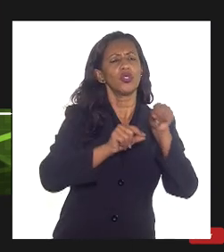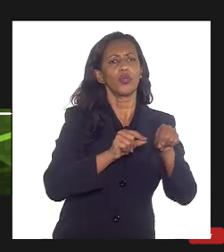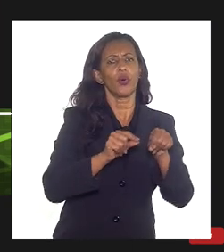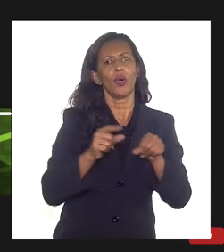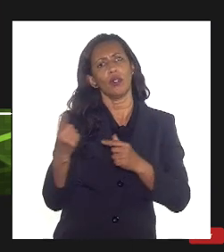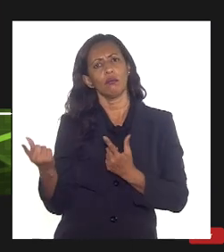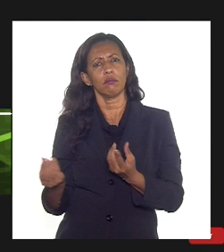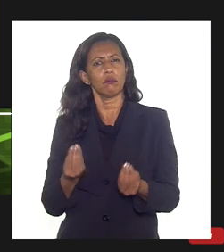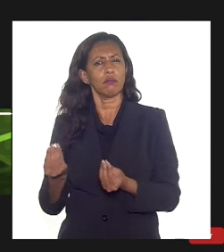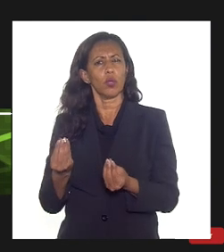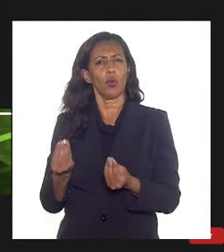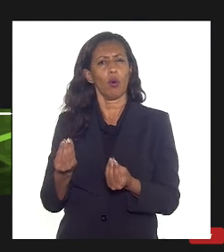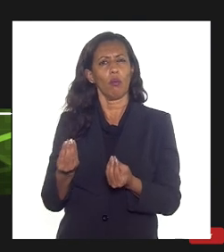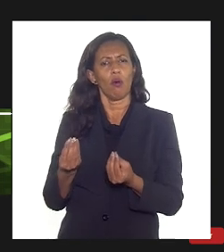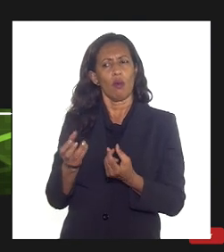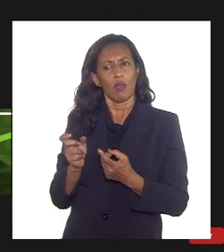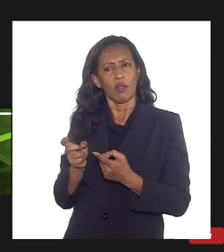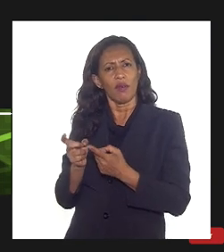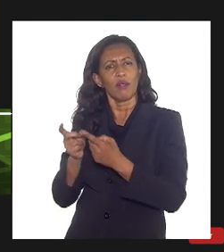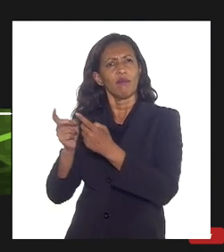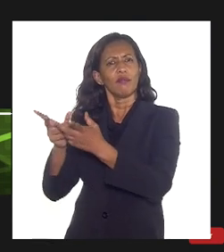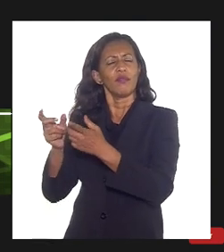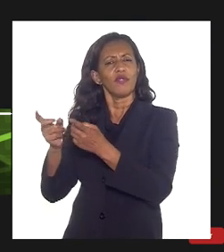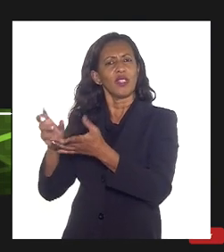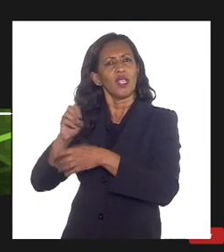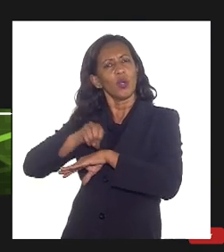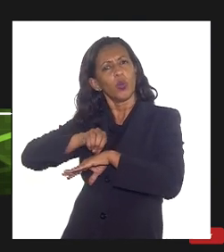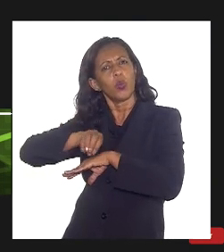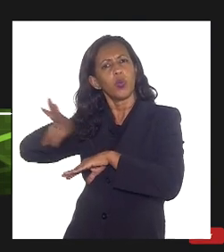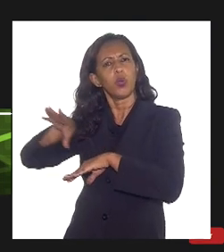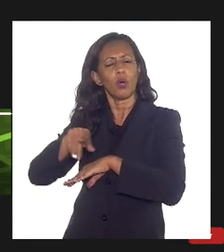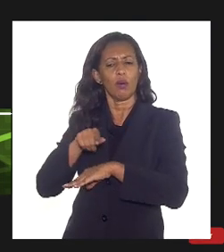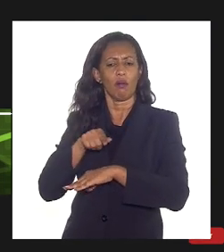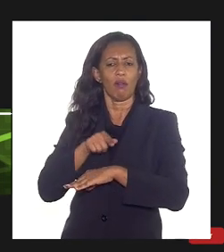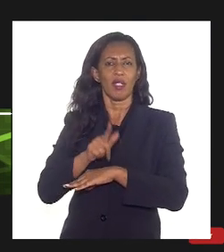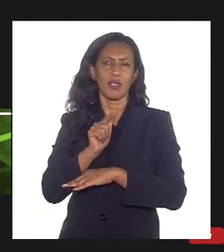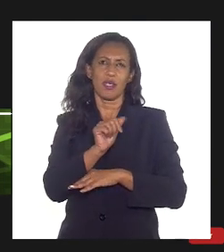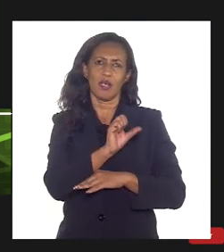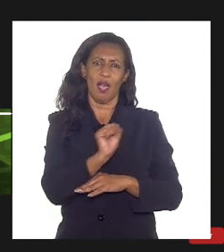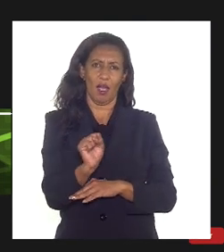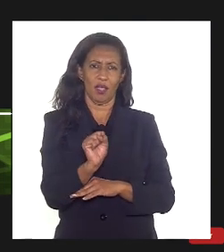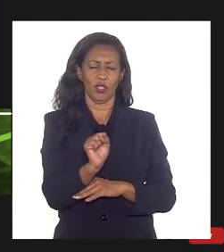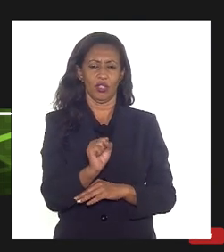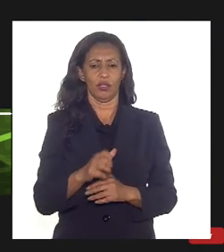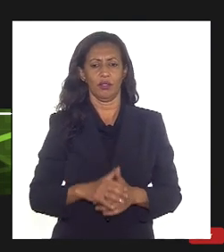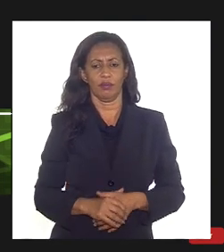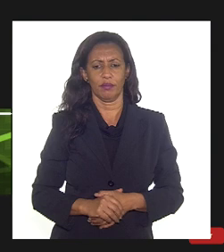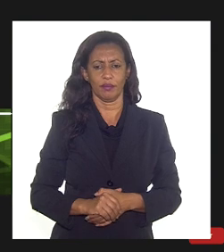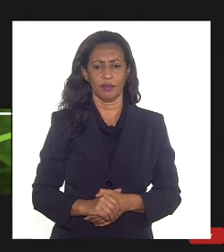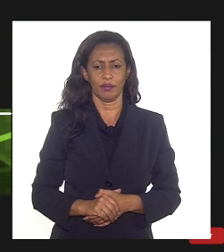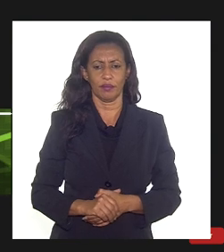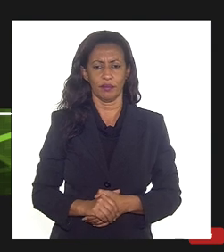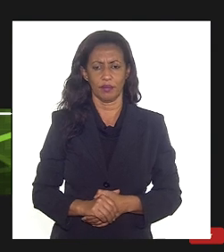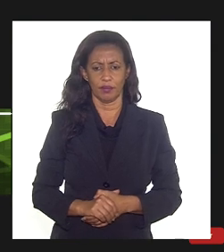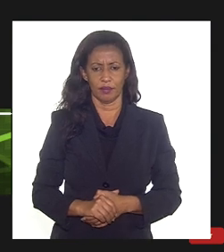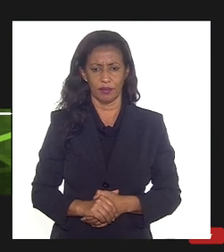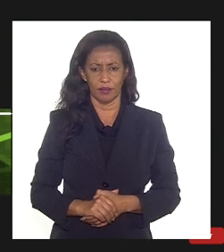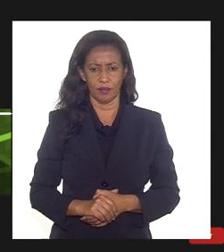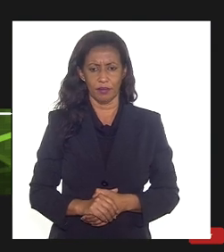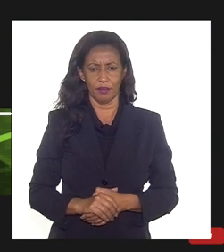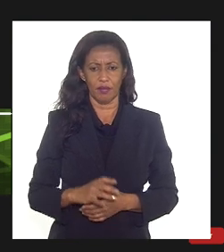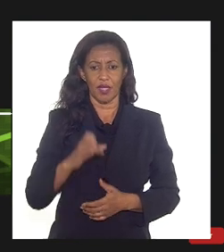vai explotar essa jazida e isso fala muito com a questão da gestão do gás se a gente vai